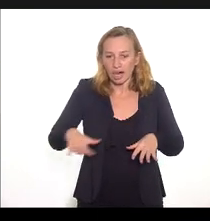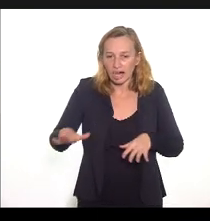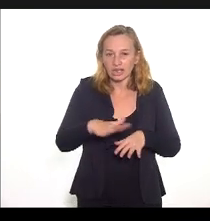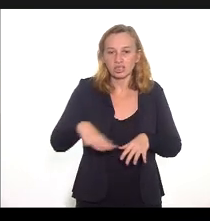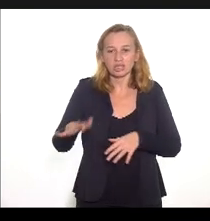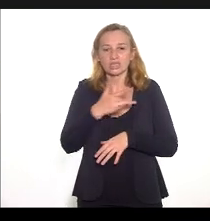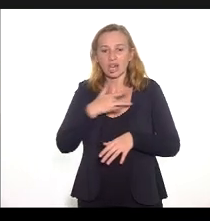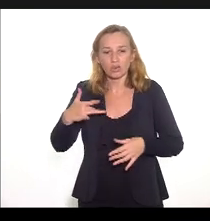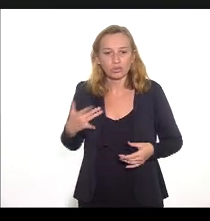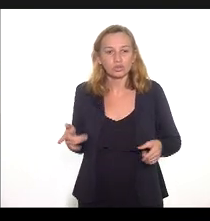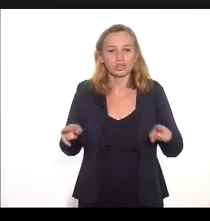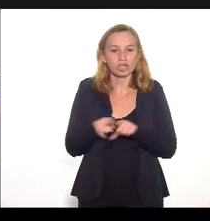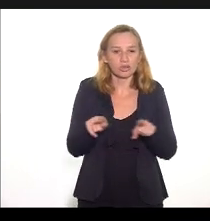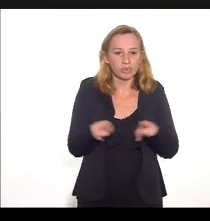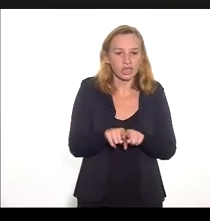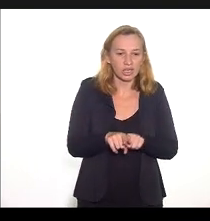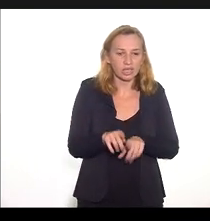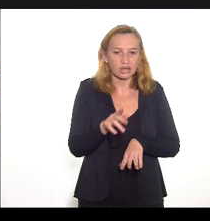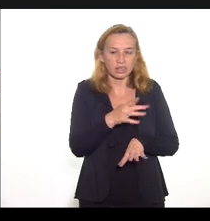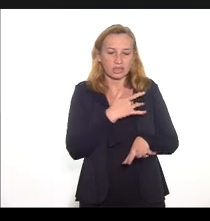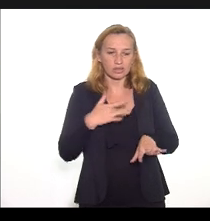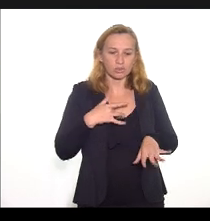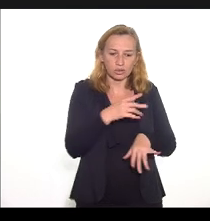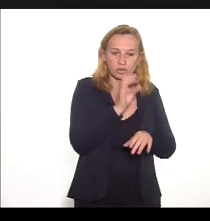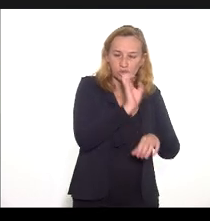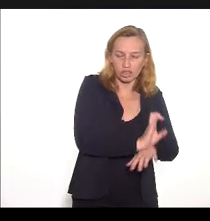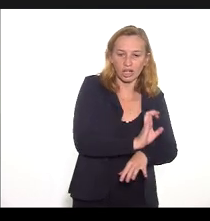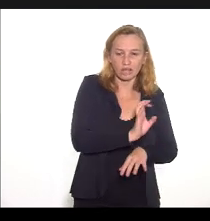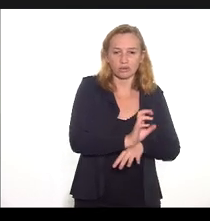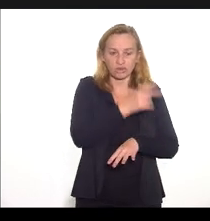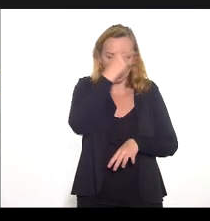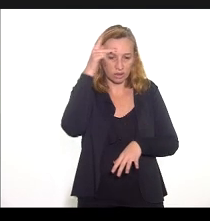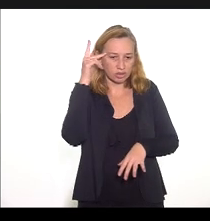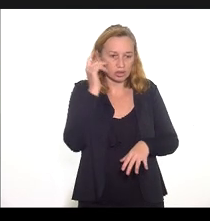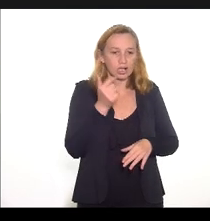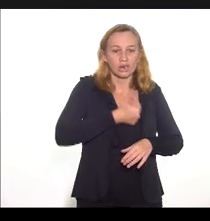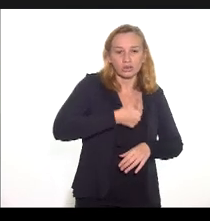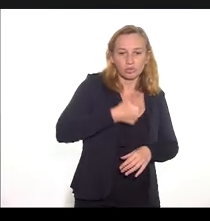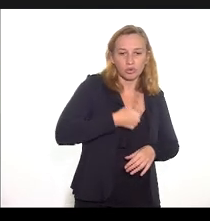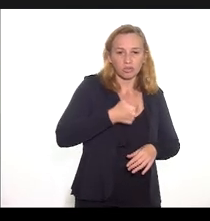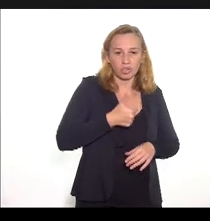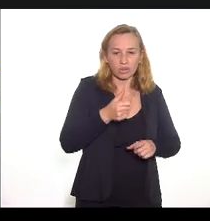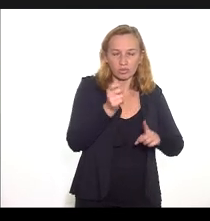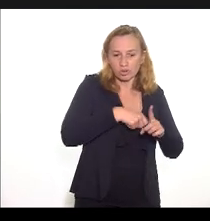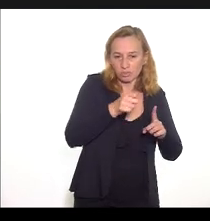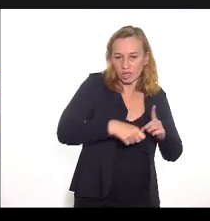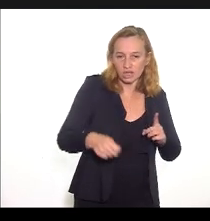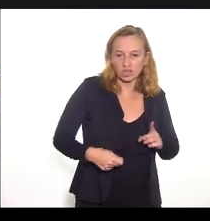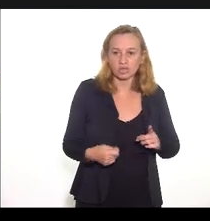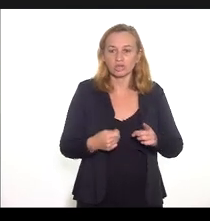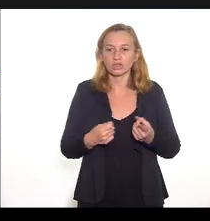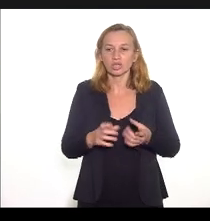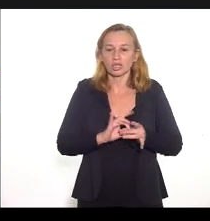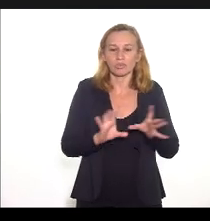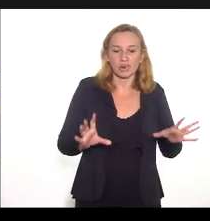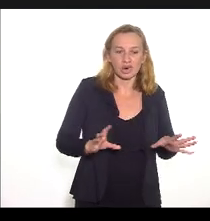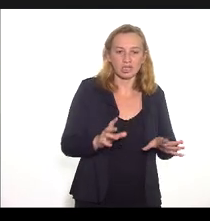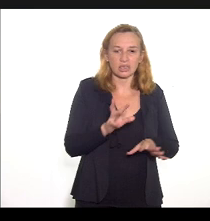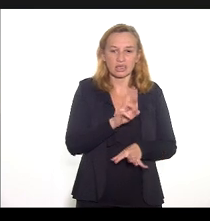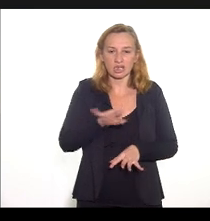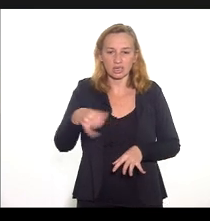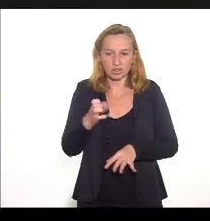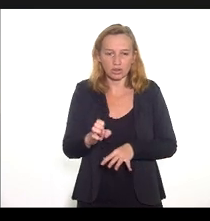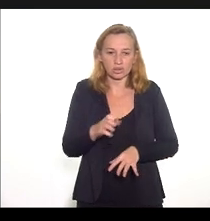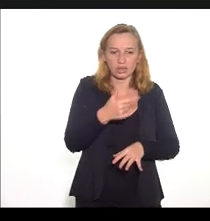as atribuições da saúde do trabalhador no estado, foram pactuadas neste primeiro quadrimestre e publicada na deliberação CBRJ,